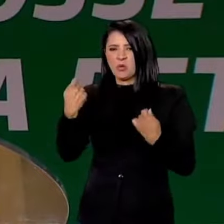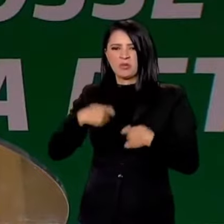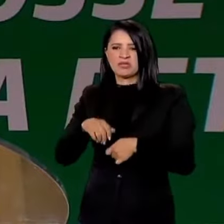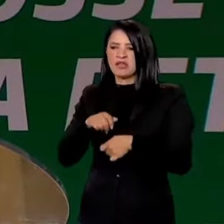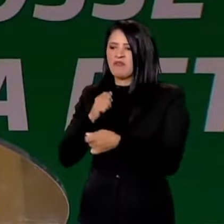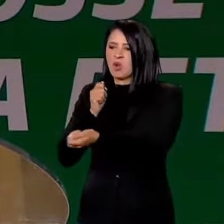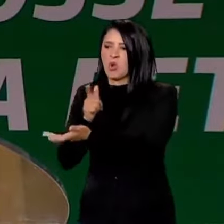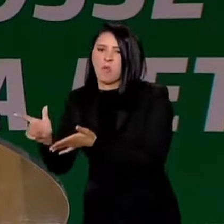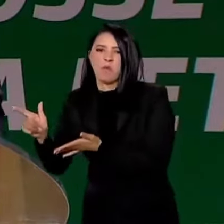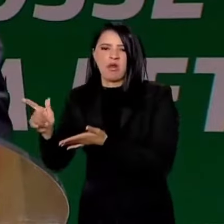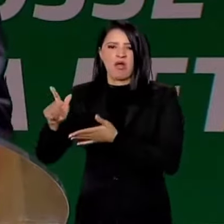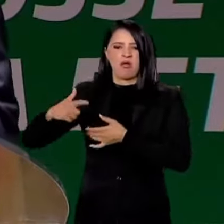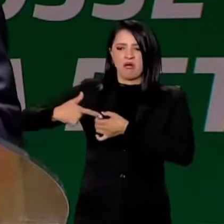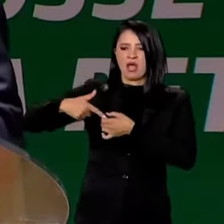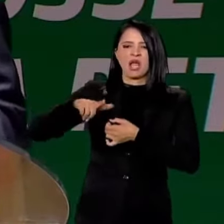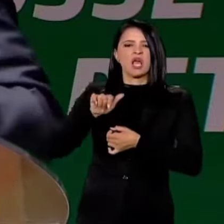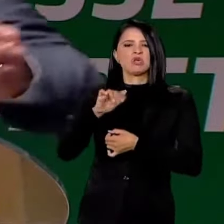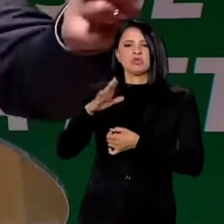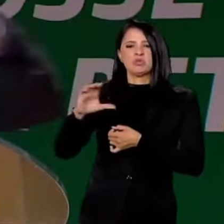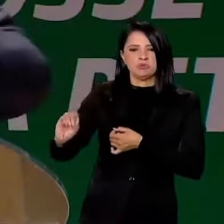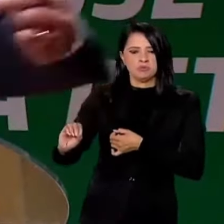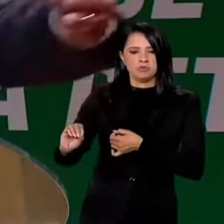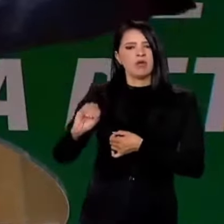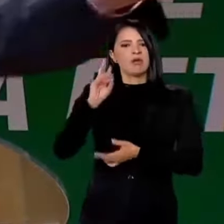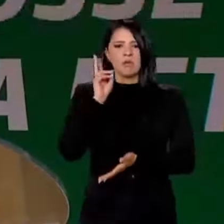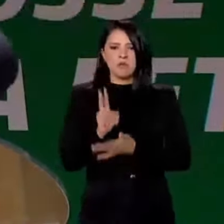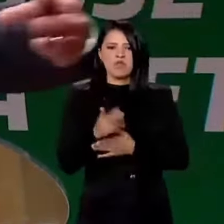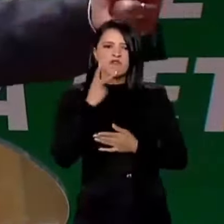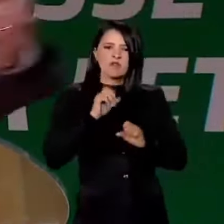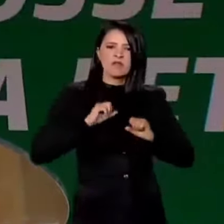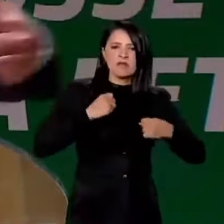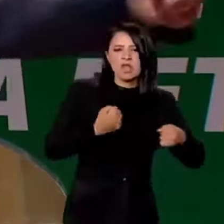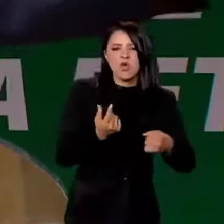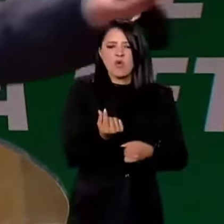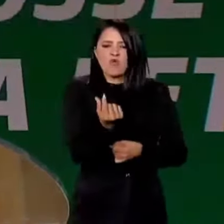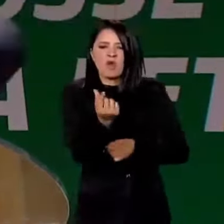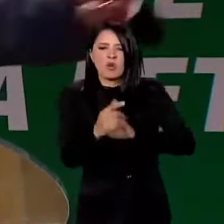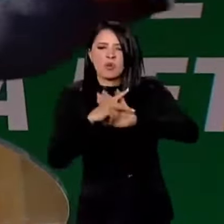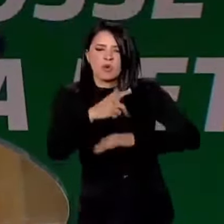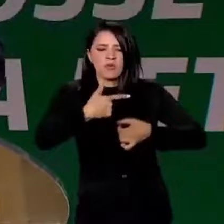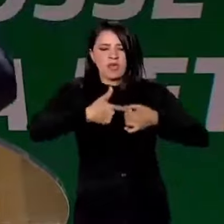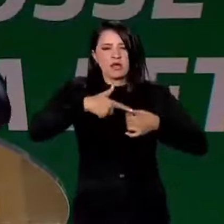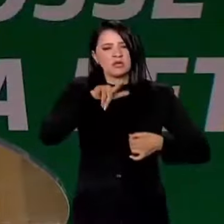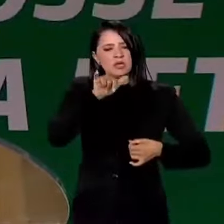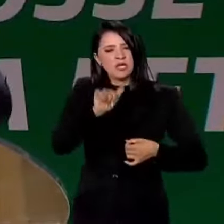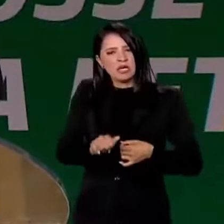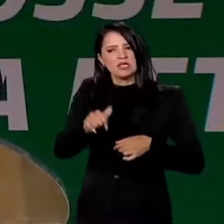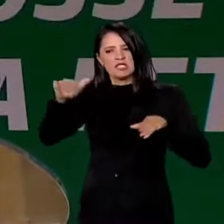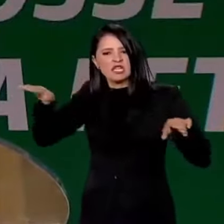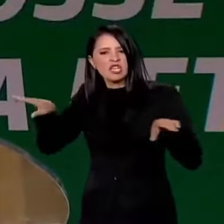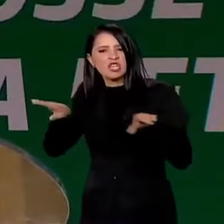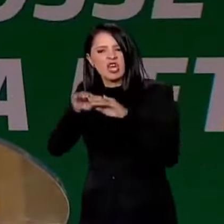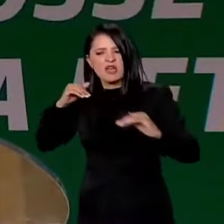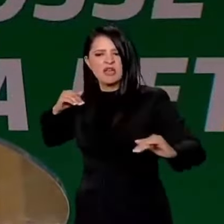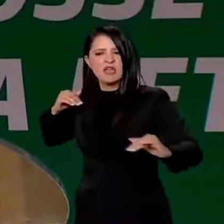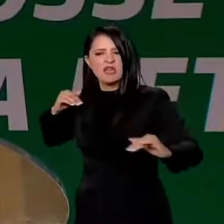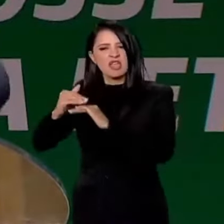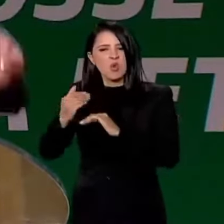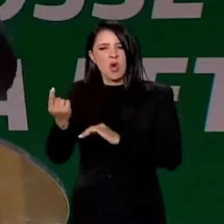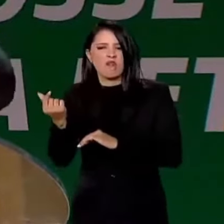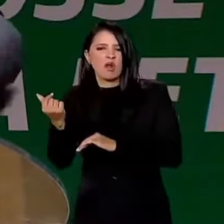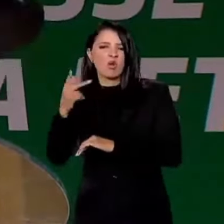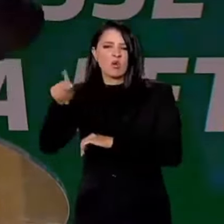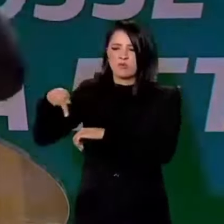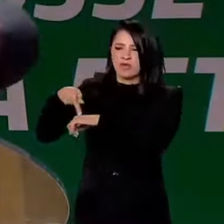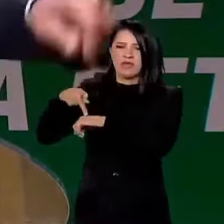Era o mesmo que ficam dependendo que o preço da gasolina brasileira seja cobrado a preço internacional quando o petróleo é